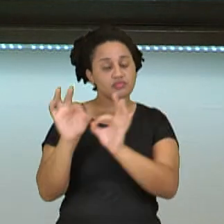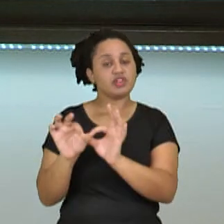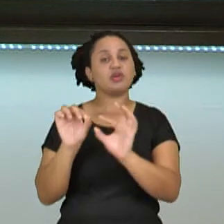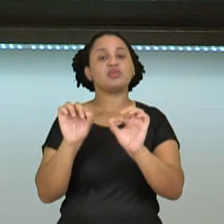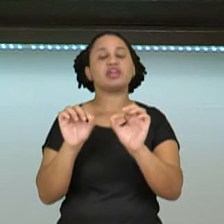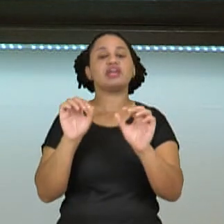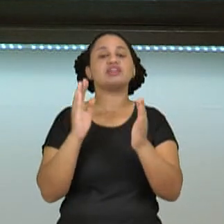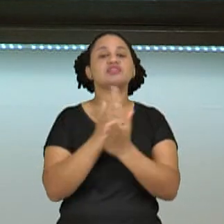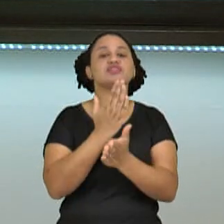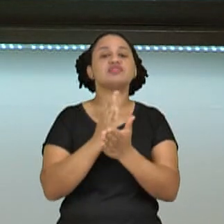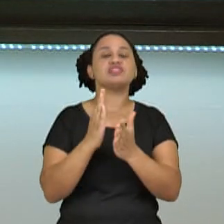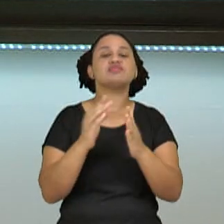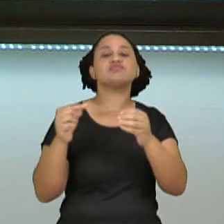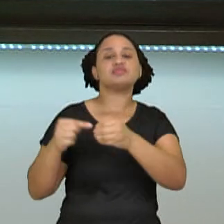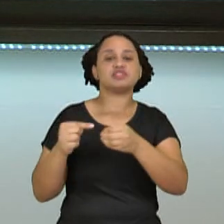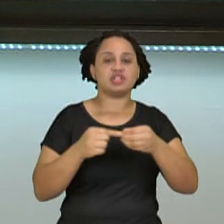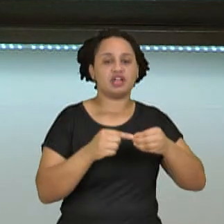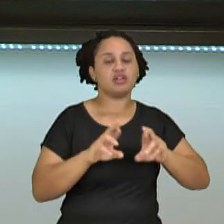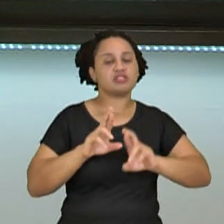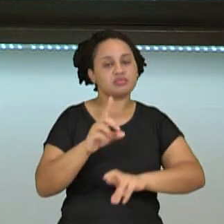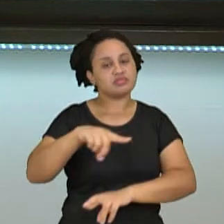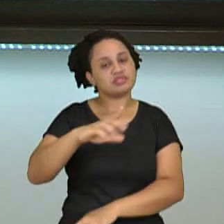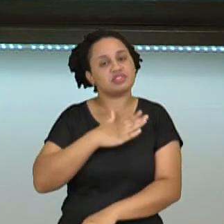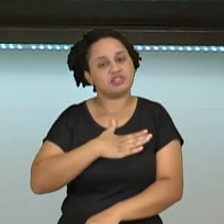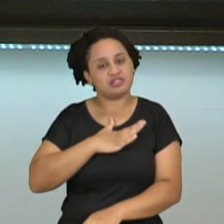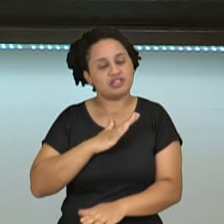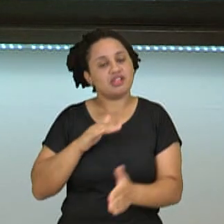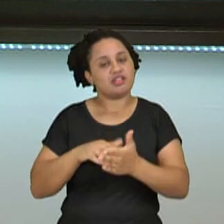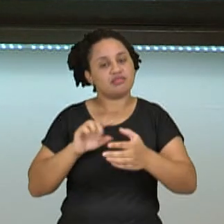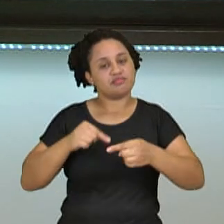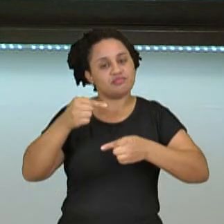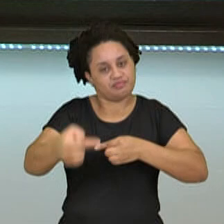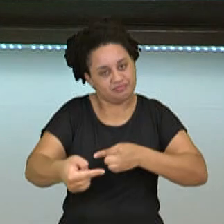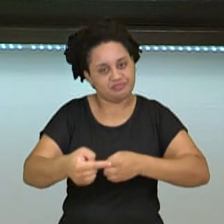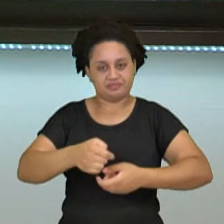divisão celular. Espero que vocês tenham gostado e até breve.